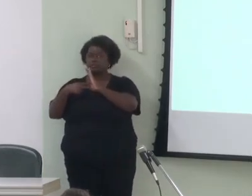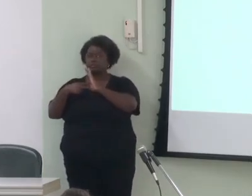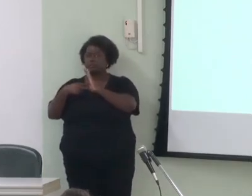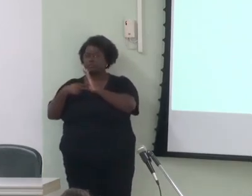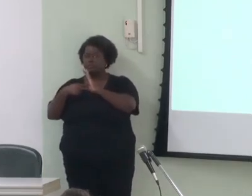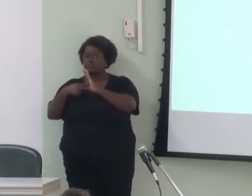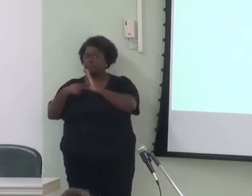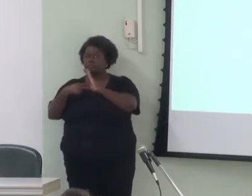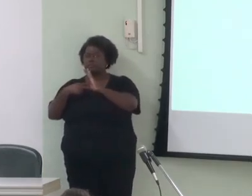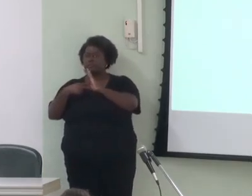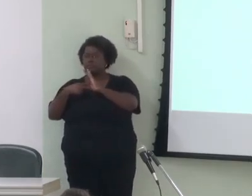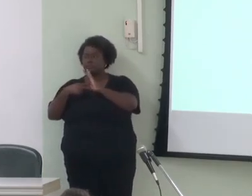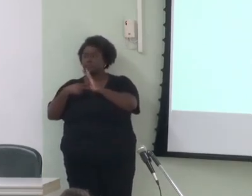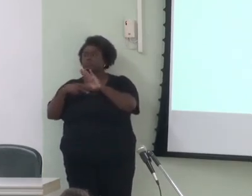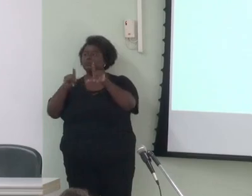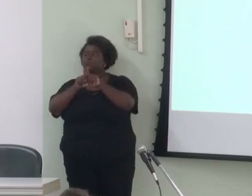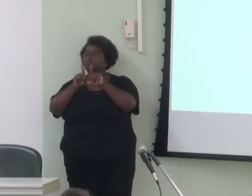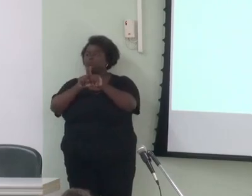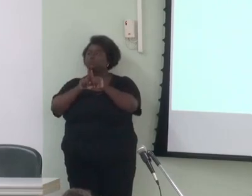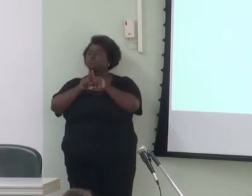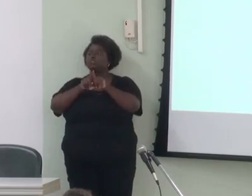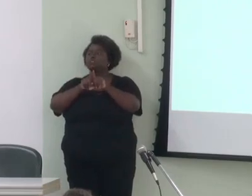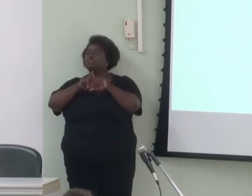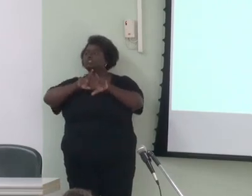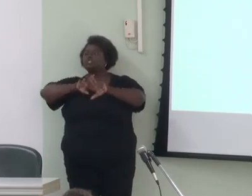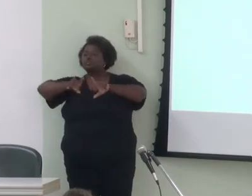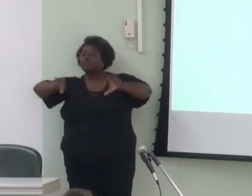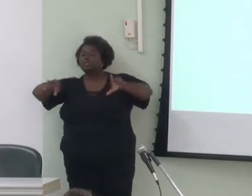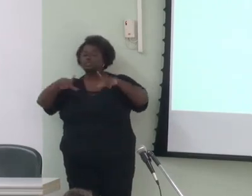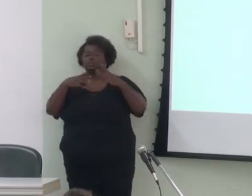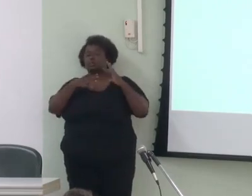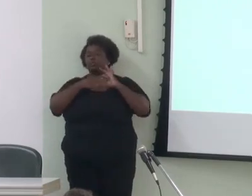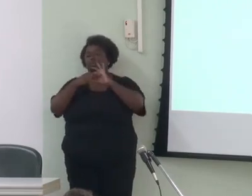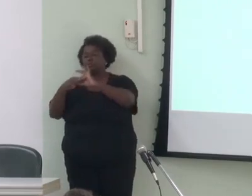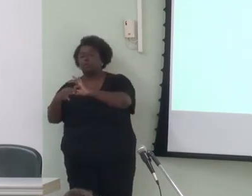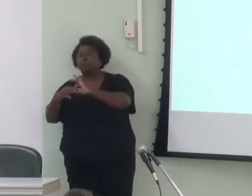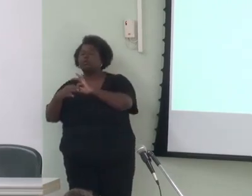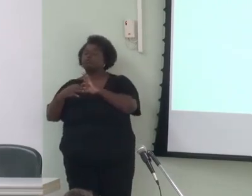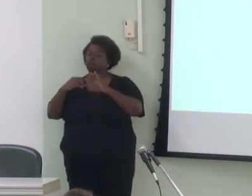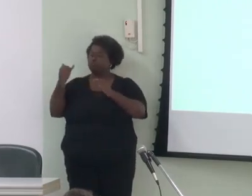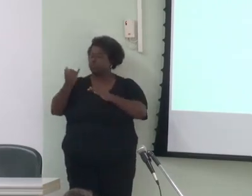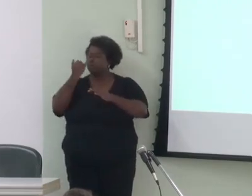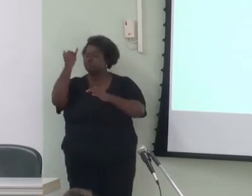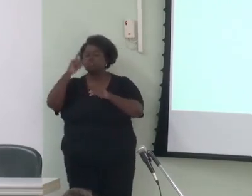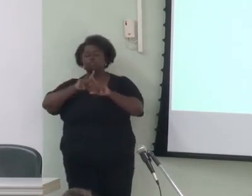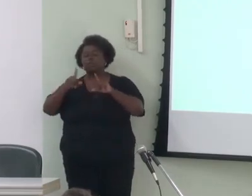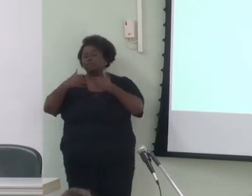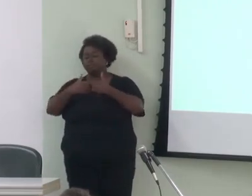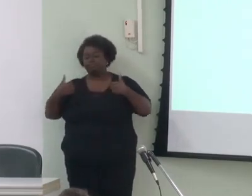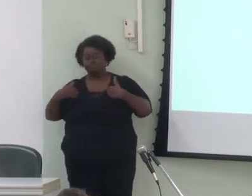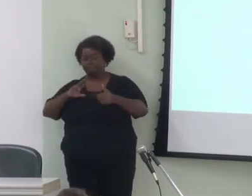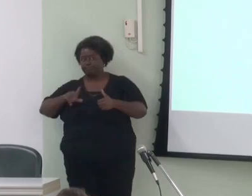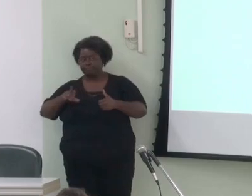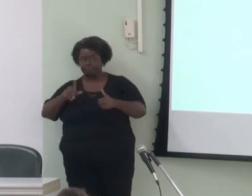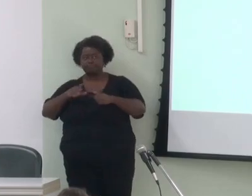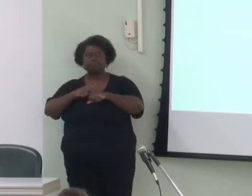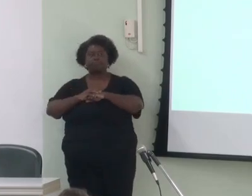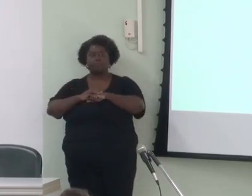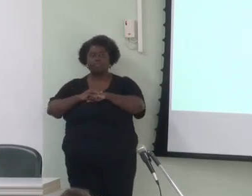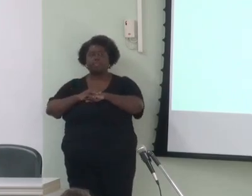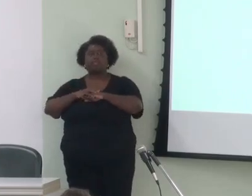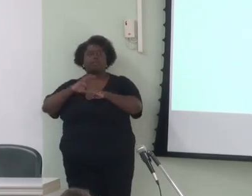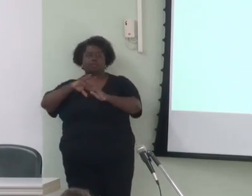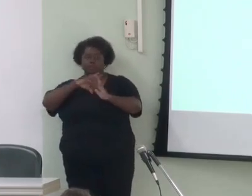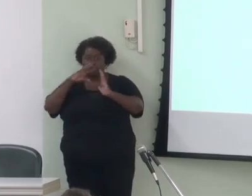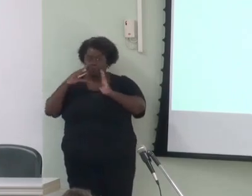e diferenças contextuais significativas mas não excludentes numa abordagem que seja em alguma medida